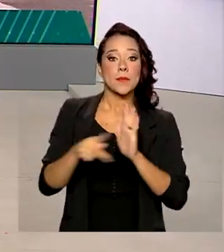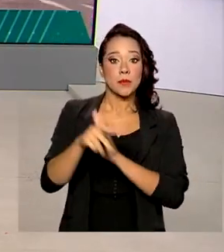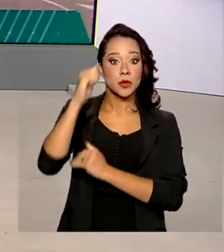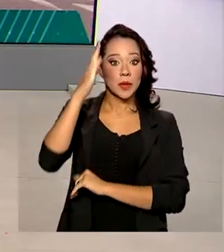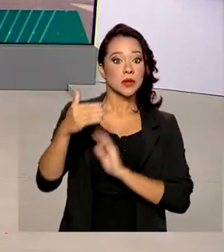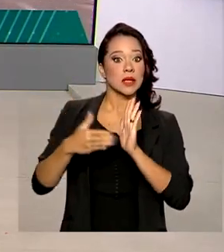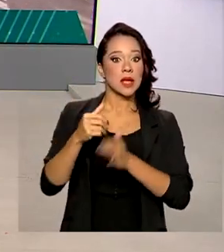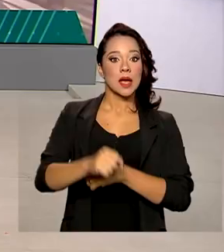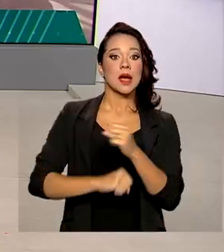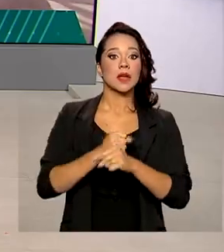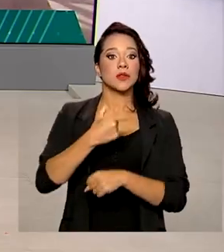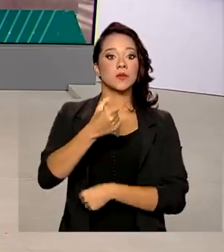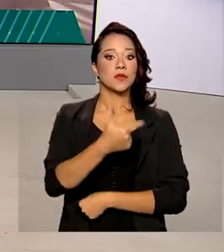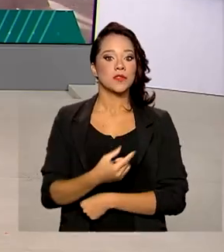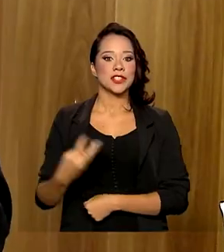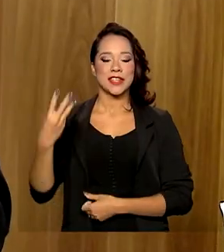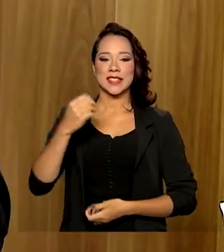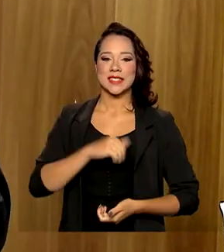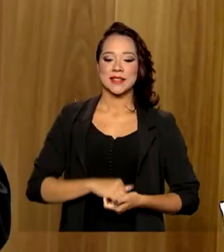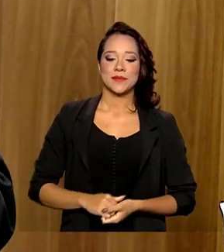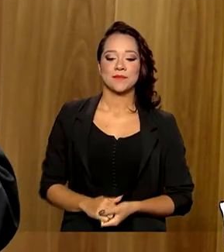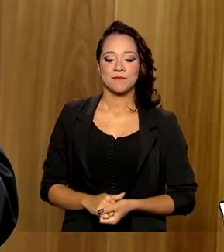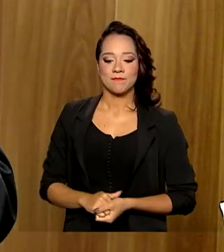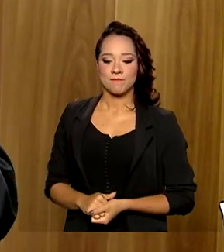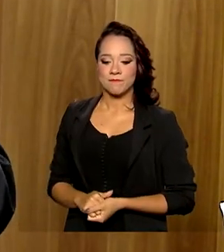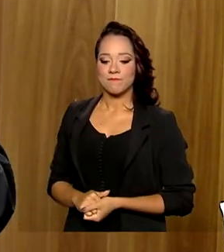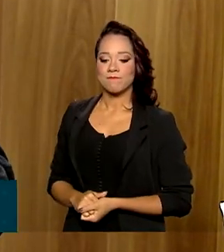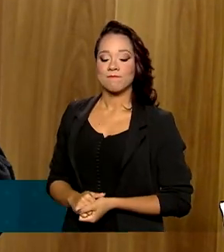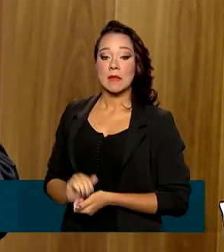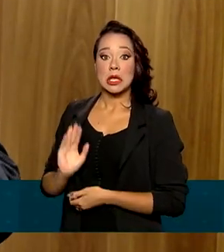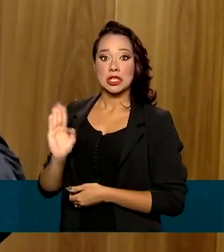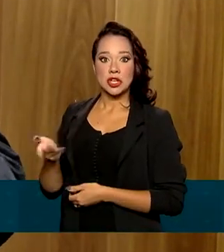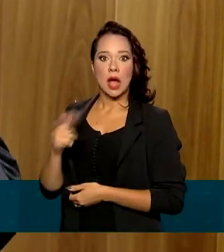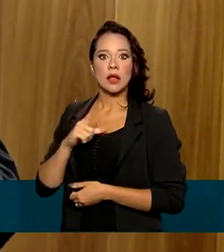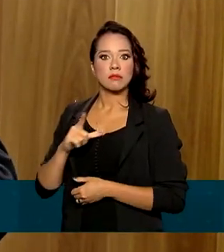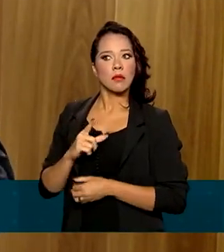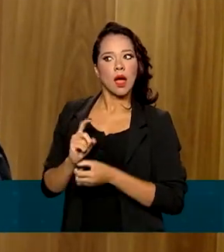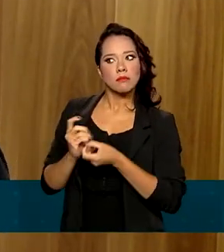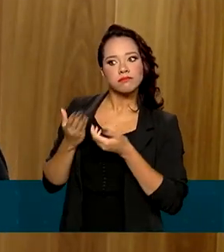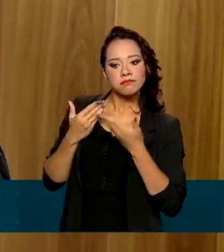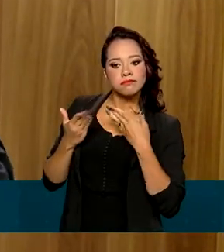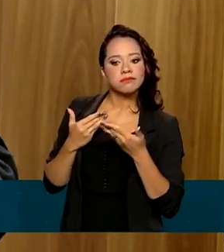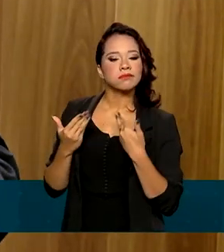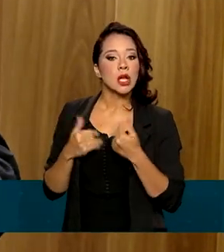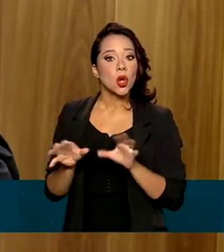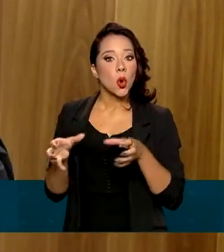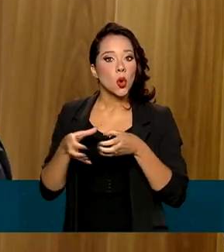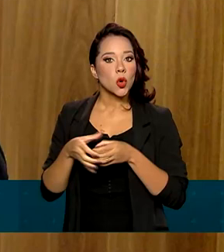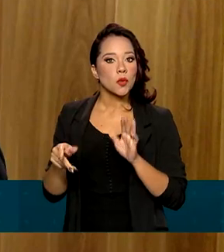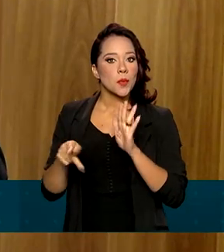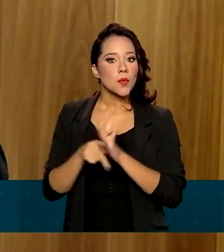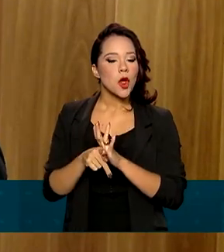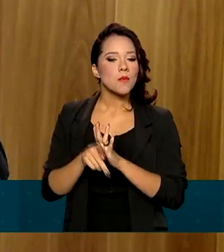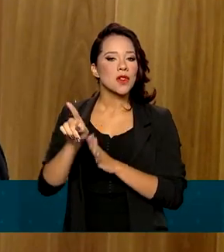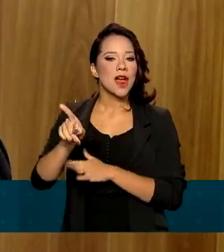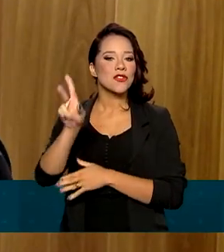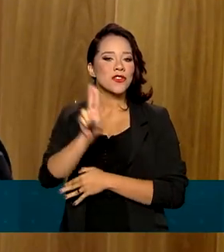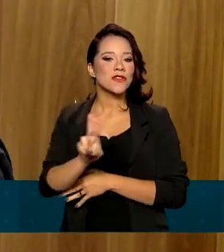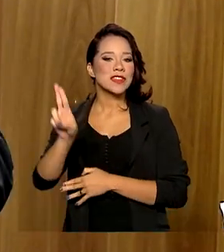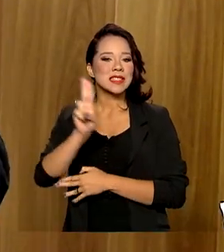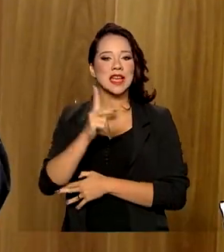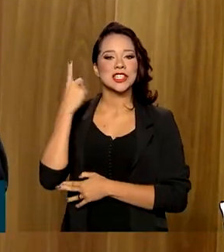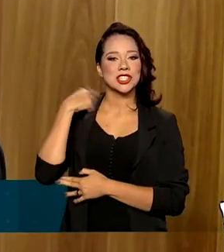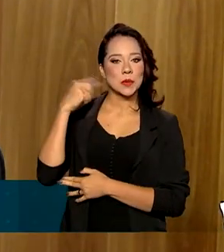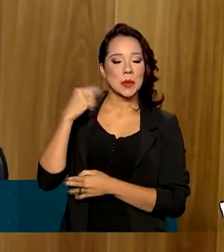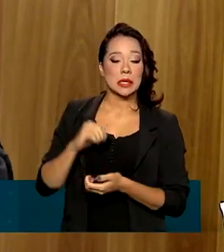até 2023. Já há uma tratativa com o grupo de Minas Gerais, da Universidade Federal de